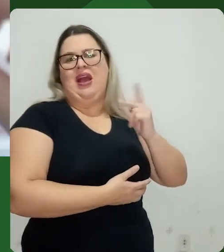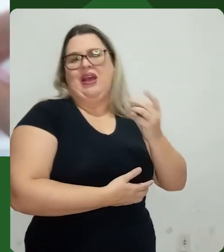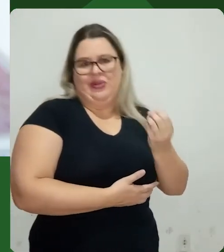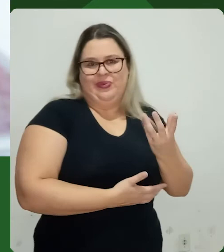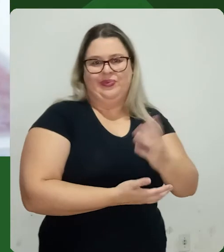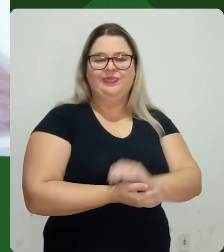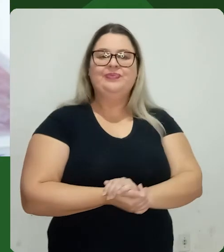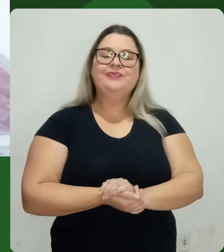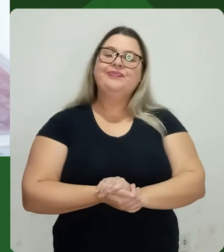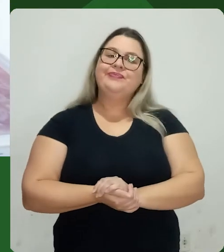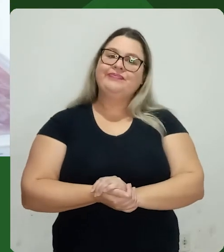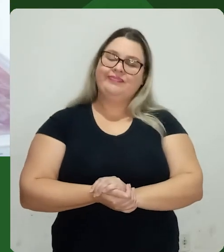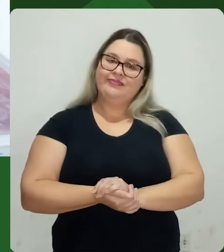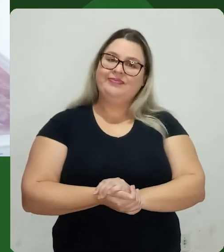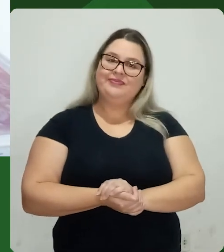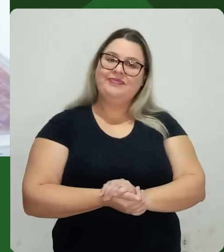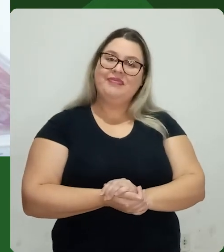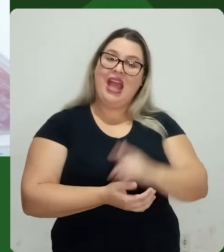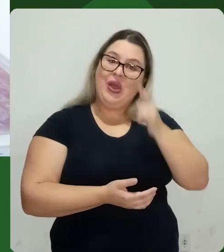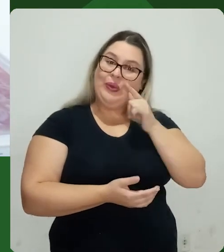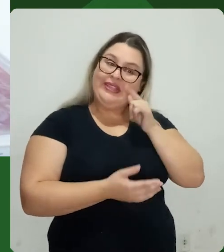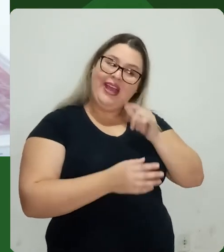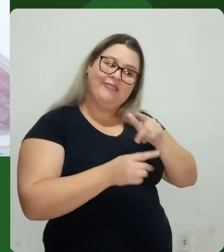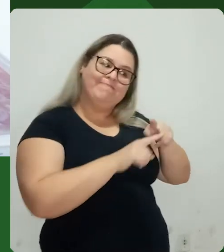né? Essa pele do alho que estava sobrando.